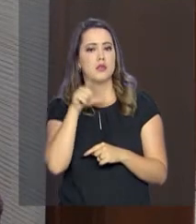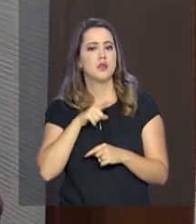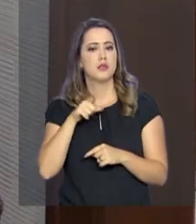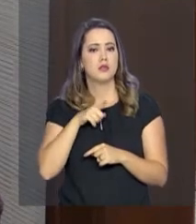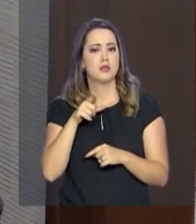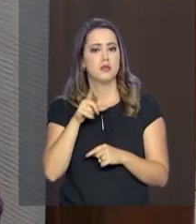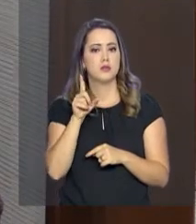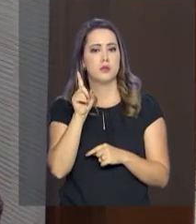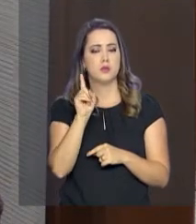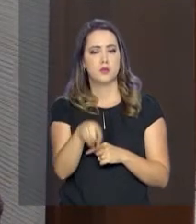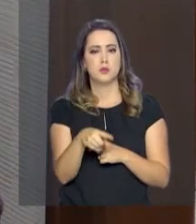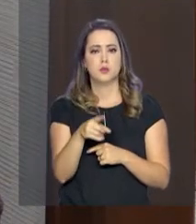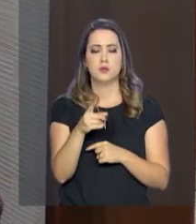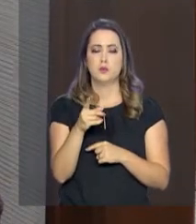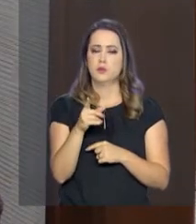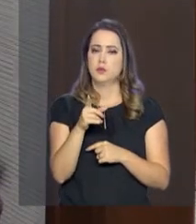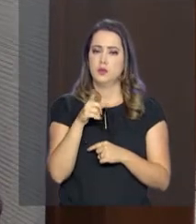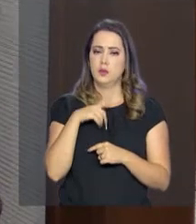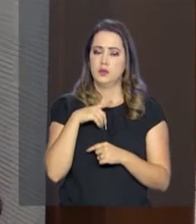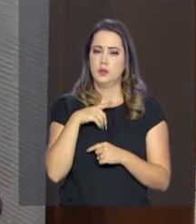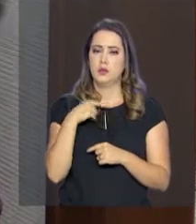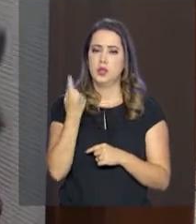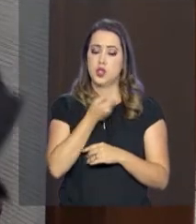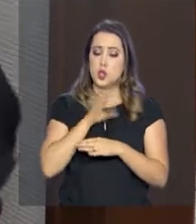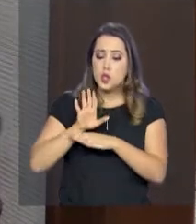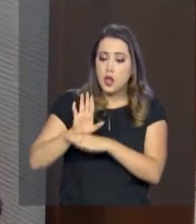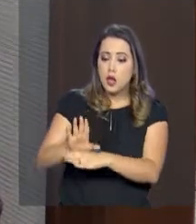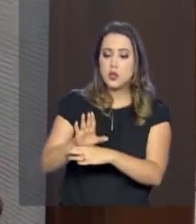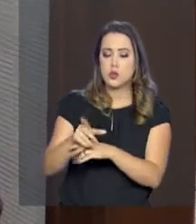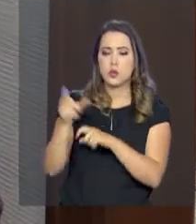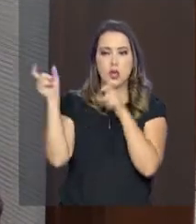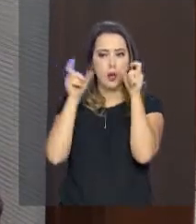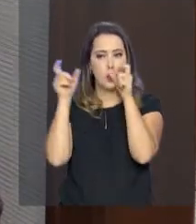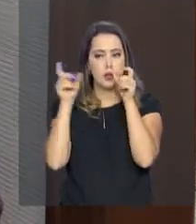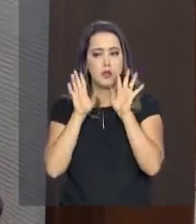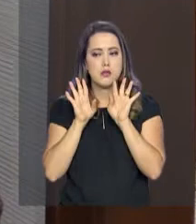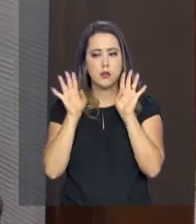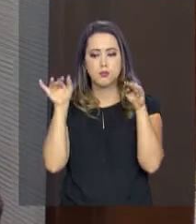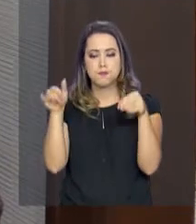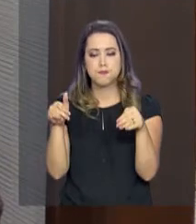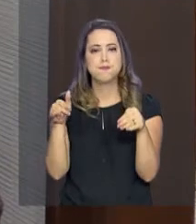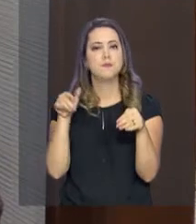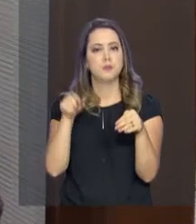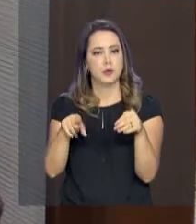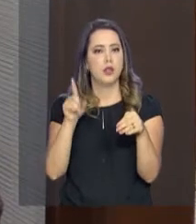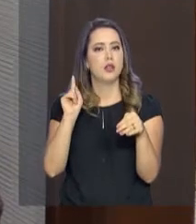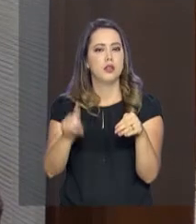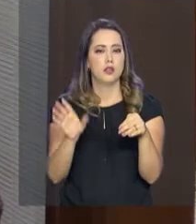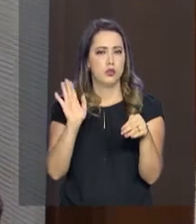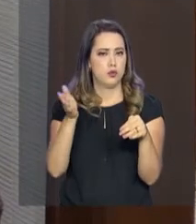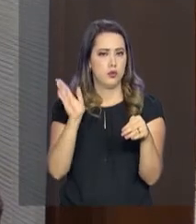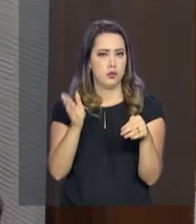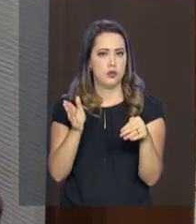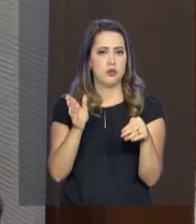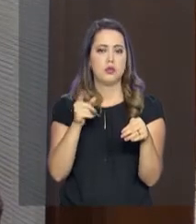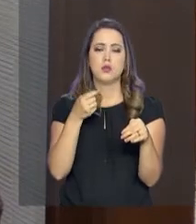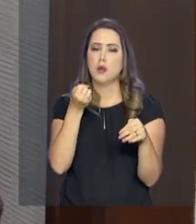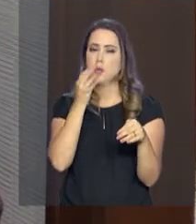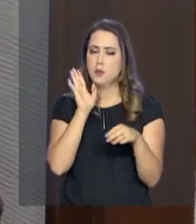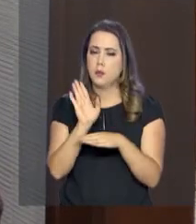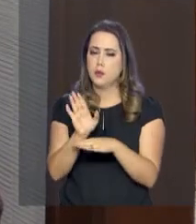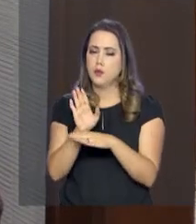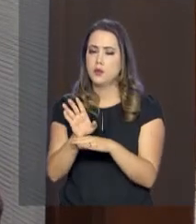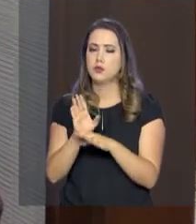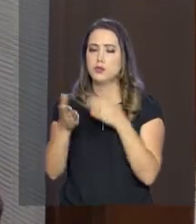a gente está prestando atenção neles, não é? Eu acho que isso já é um bom amparo